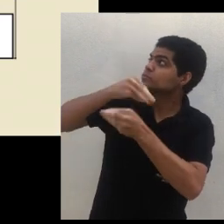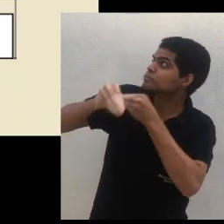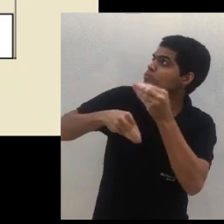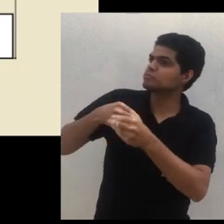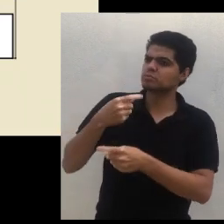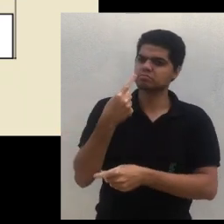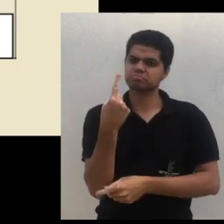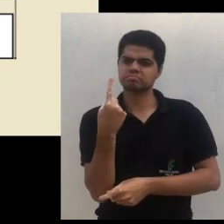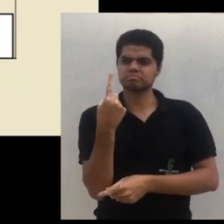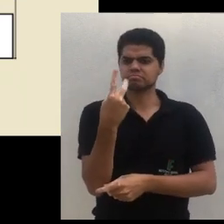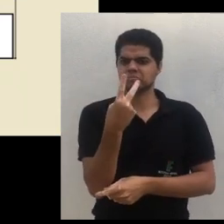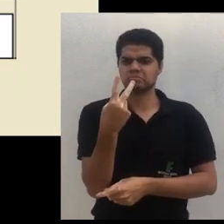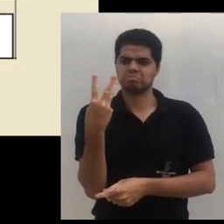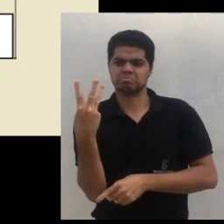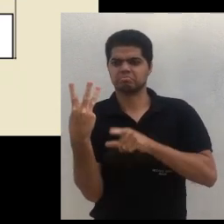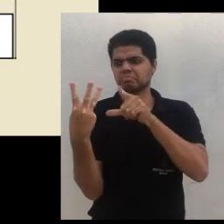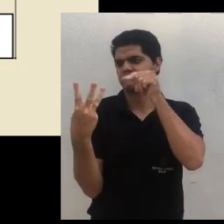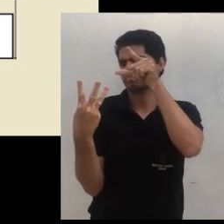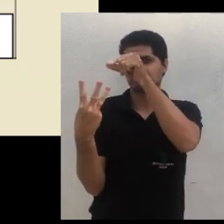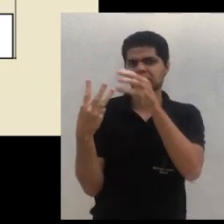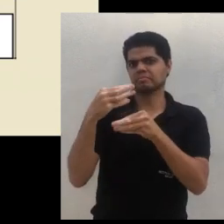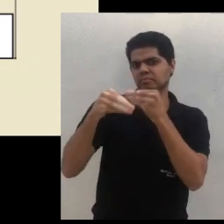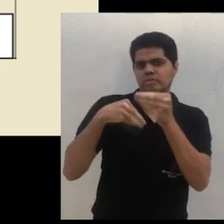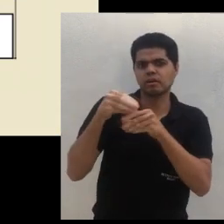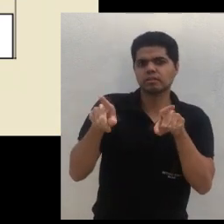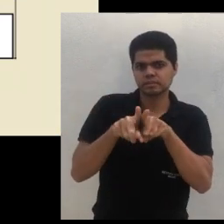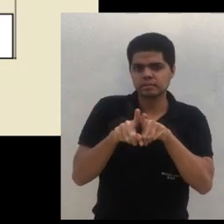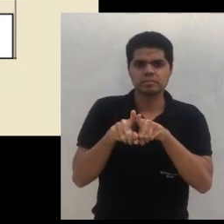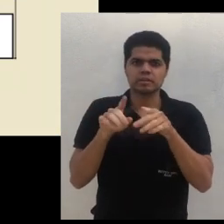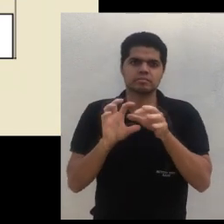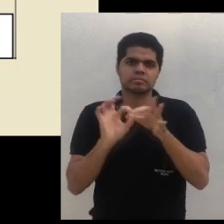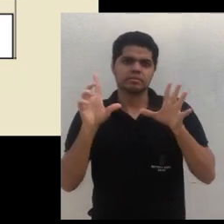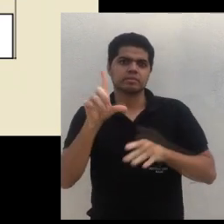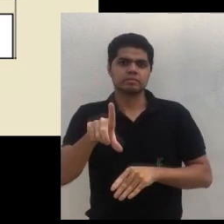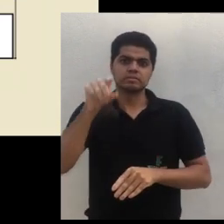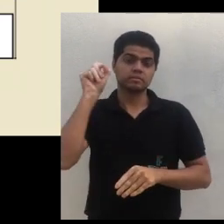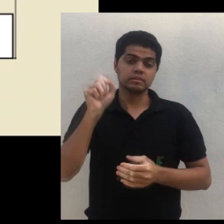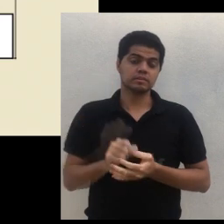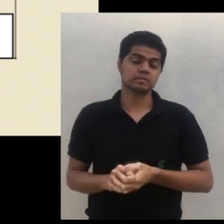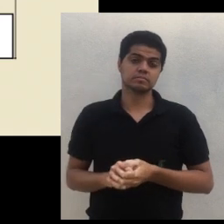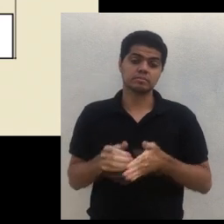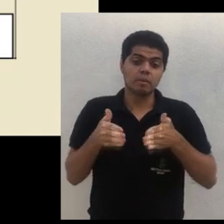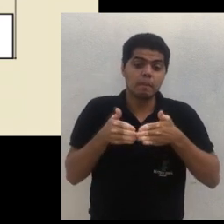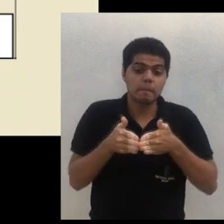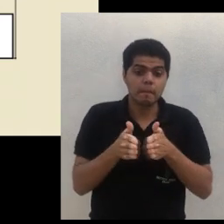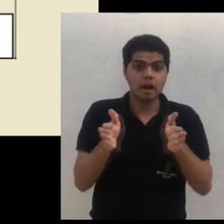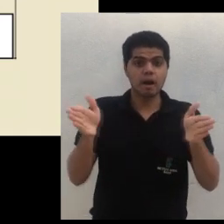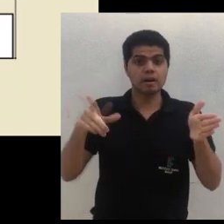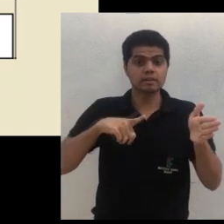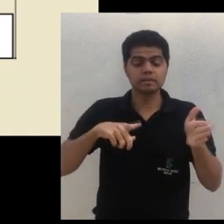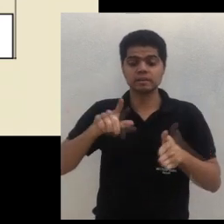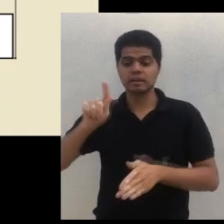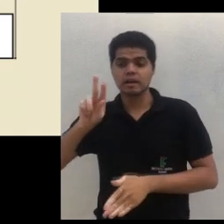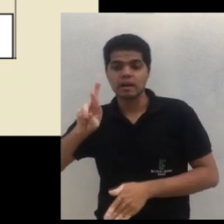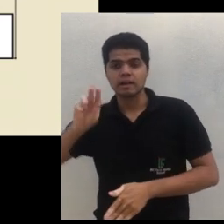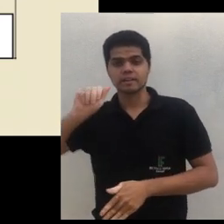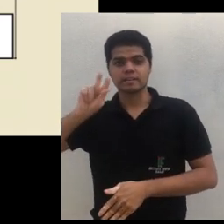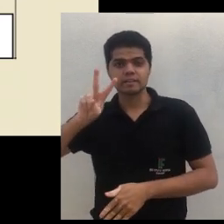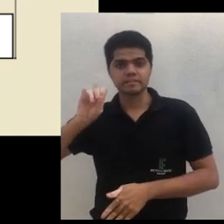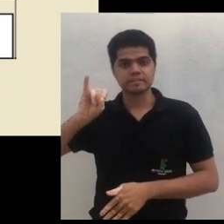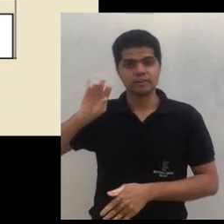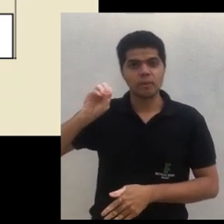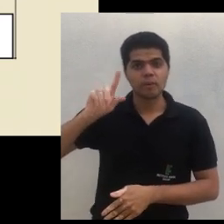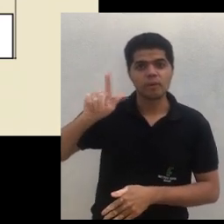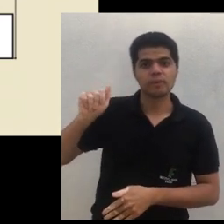Como posso também fazer toda de graviola, toda de acerola ou misturar graviola e acerola ou alguma outra espécie que eu queira.